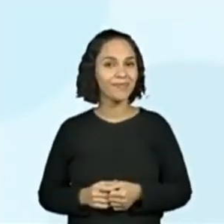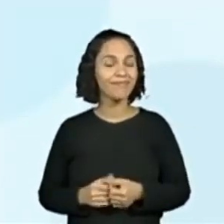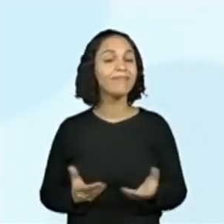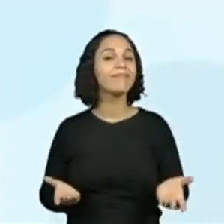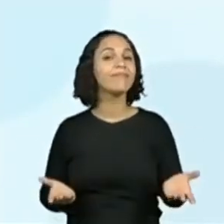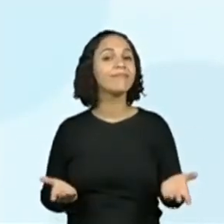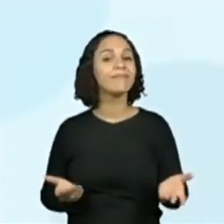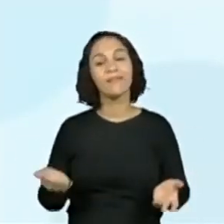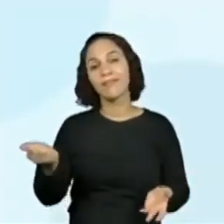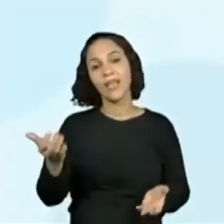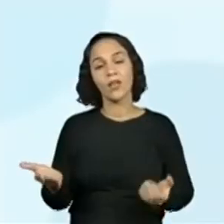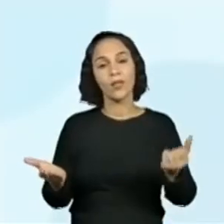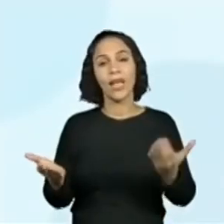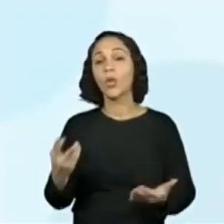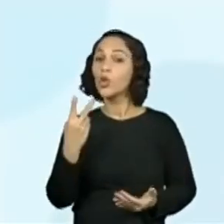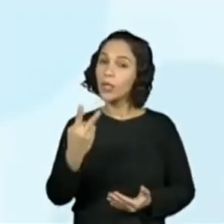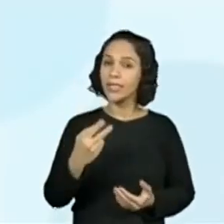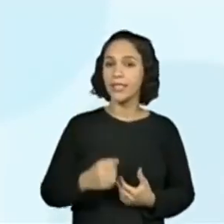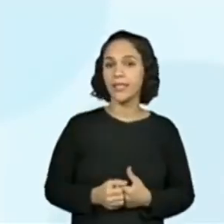Lançamento de dois dados.